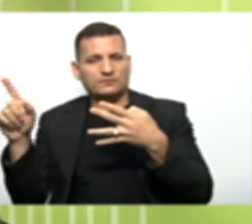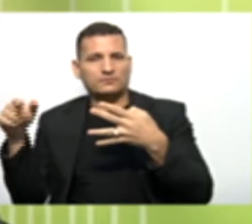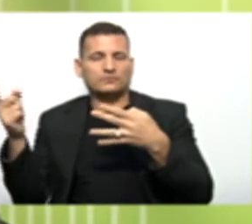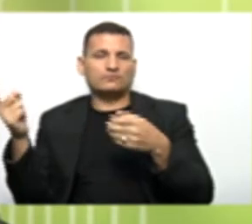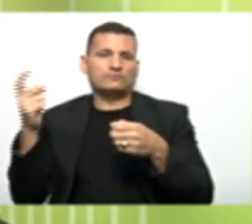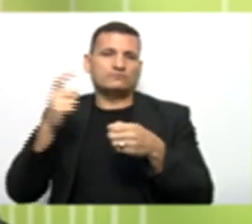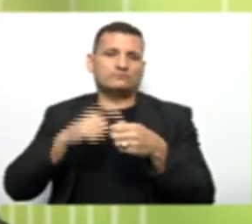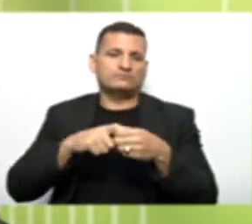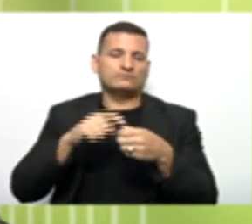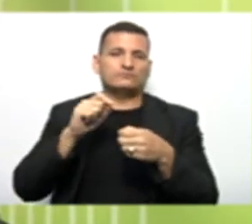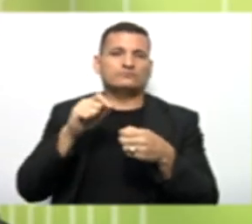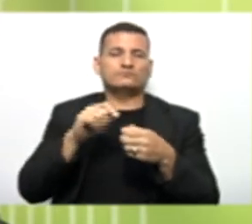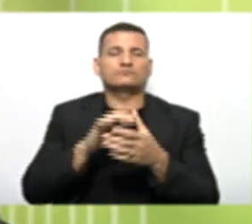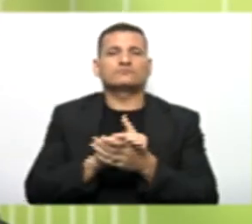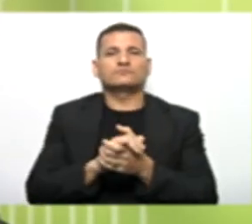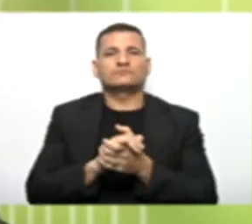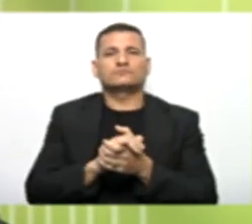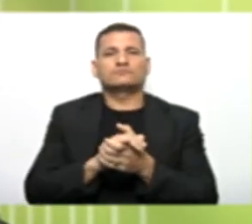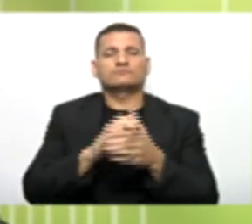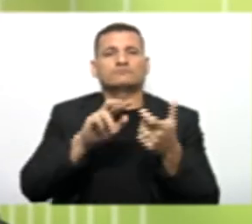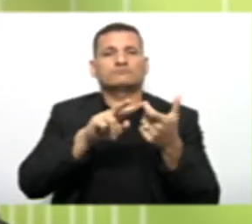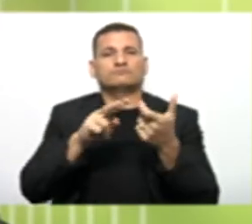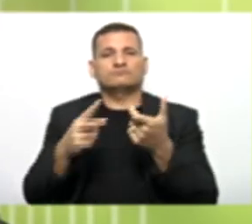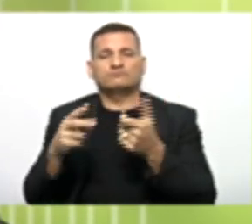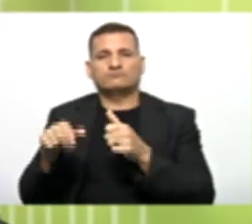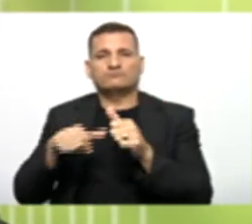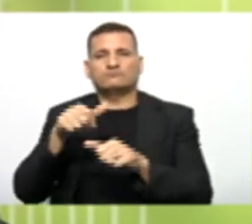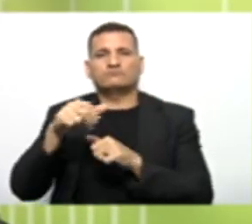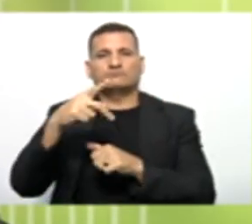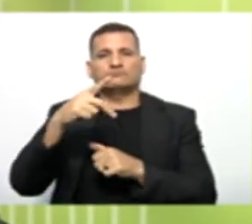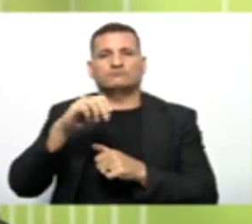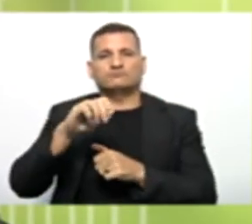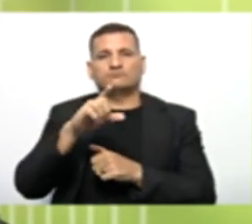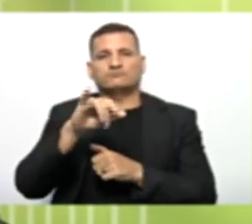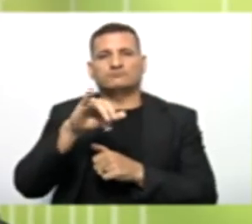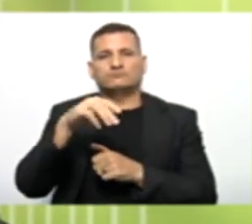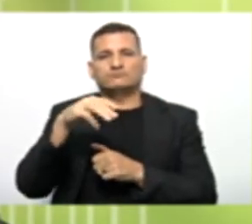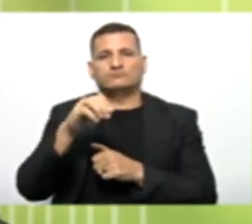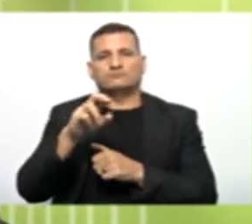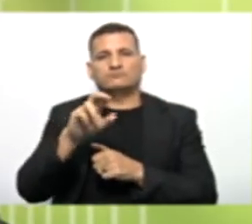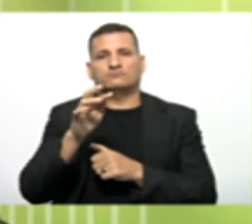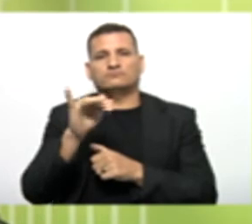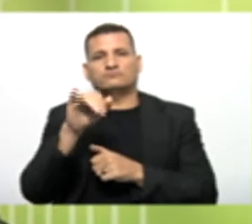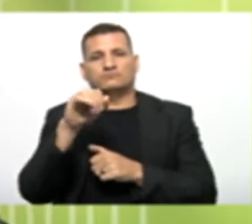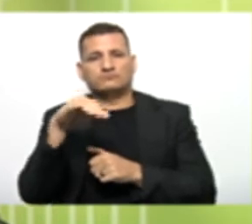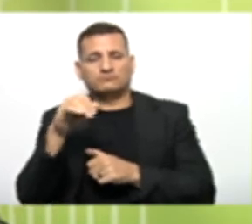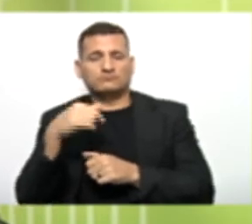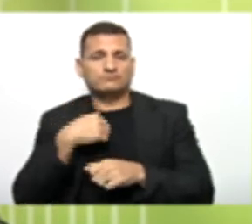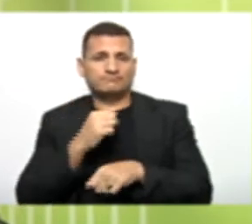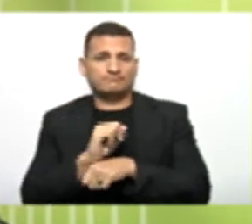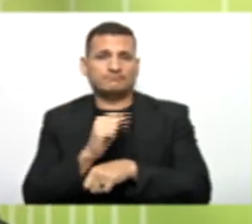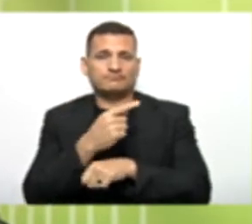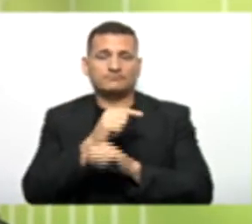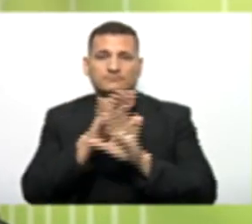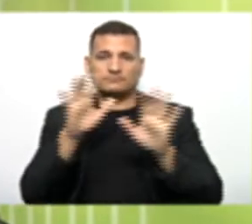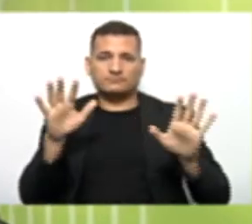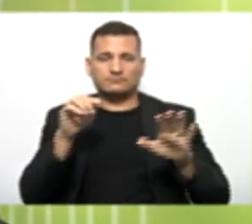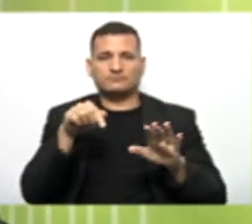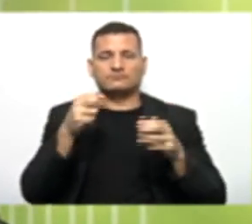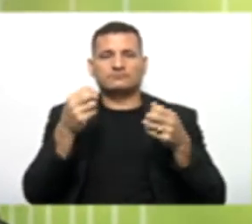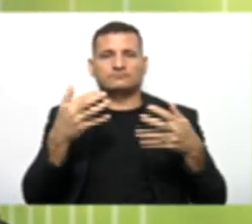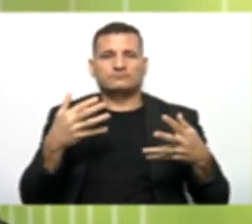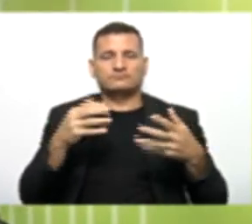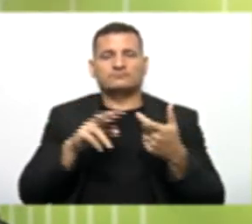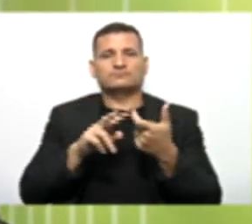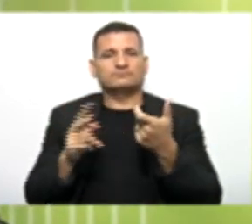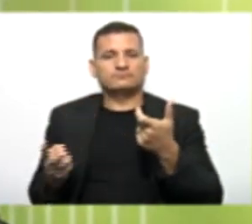Com o conceito de Polimorfismo Tá ok? Não vou deixar esse conteúdo Para trás Eu espero que tenha ficado claro Essa explicação Do conteúdo de herança